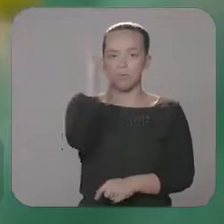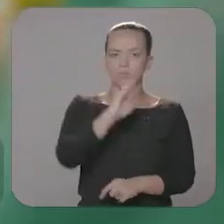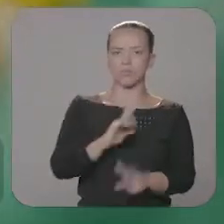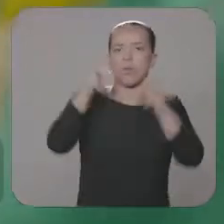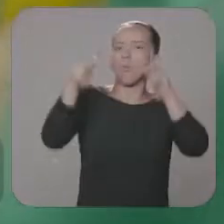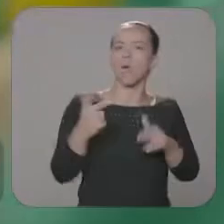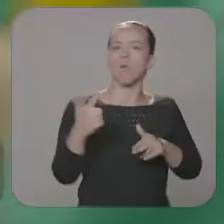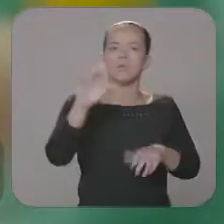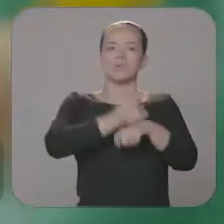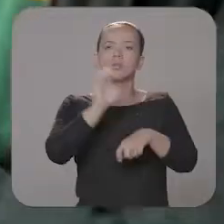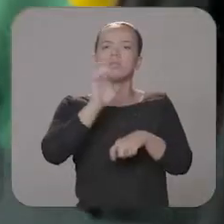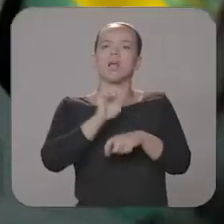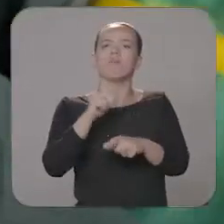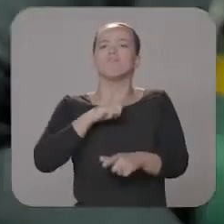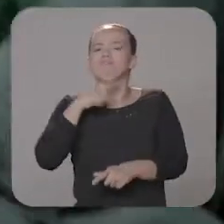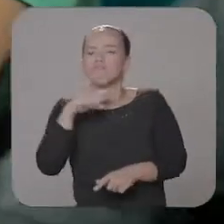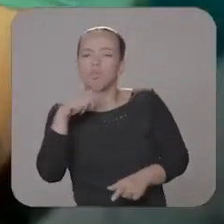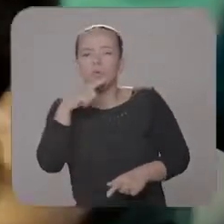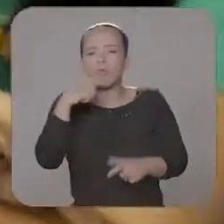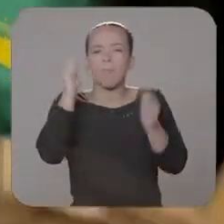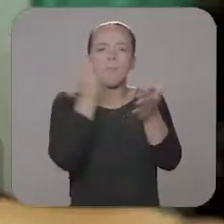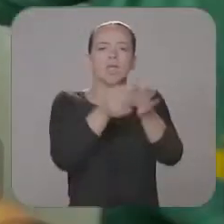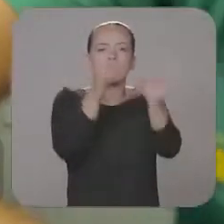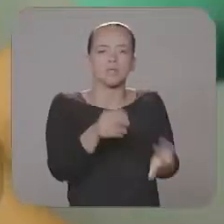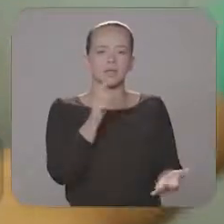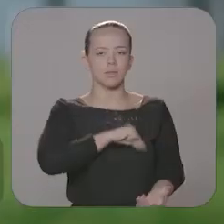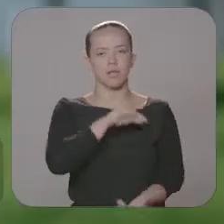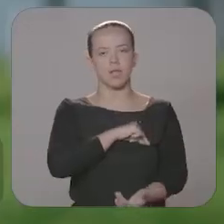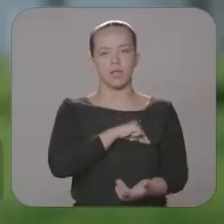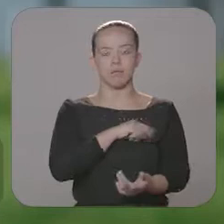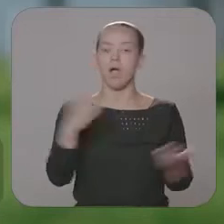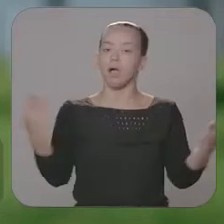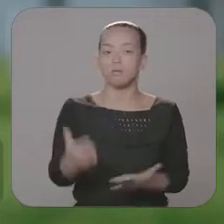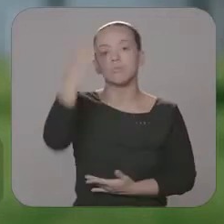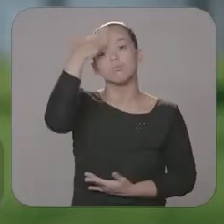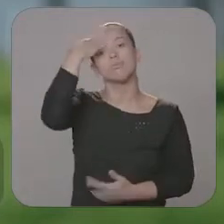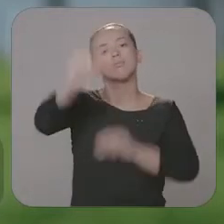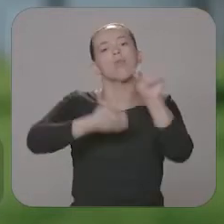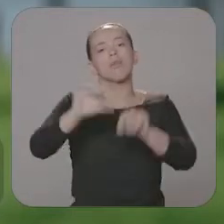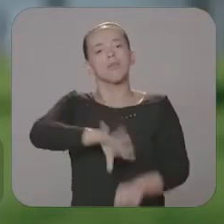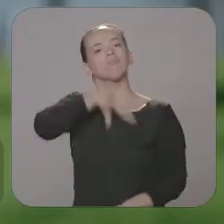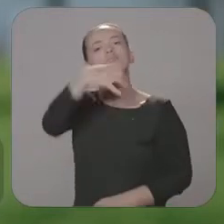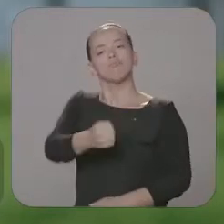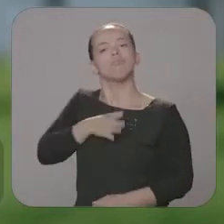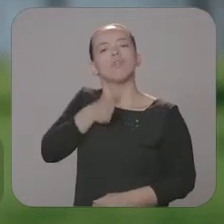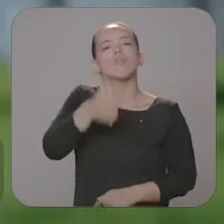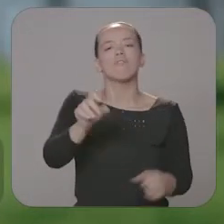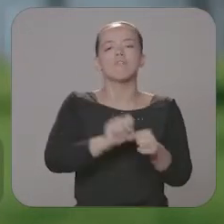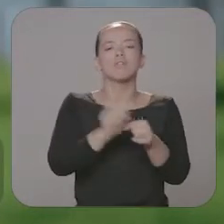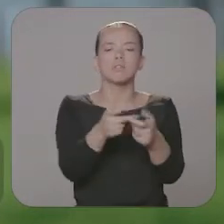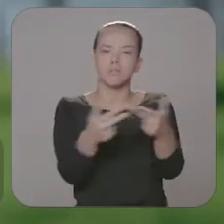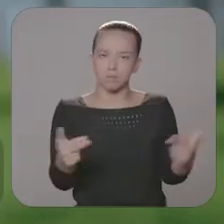mesmo quando os outros estados estão com dificuldades para pagar a folha. Chegou a hora de saber quem tem coragem para tomar